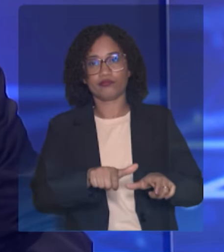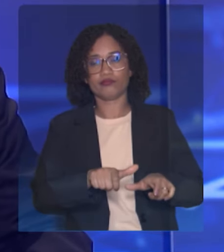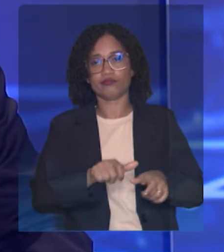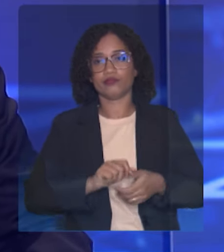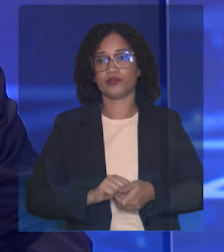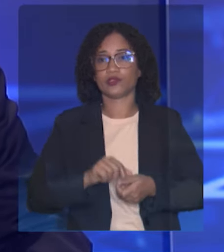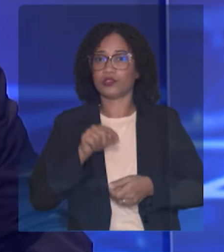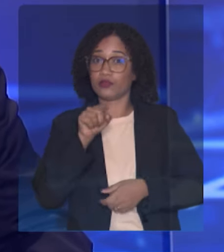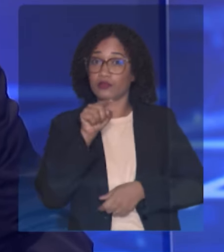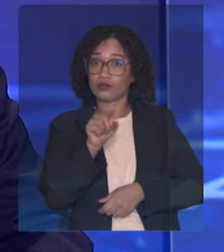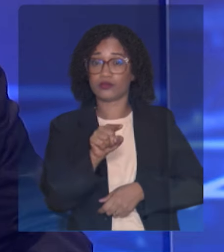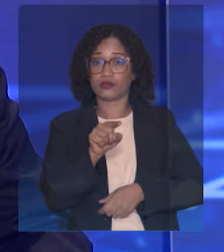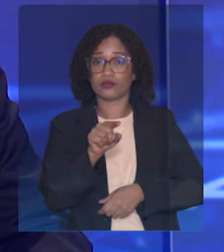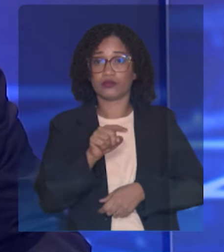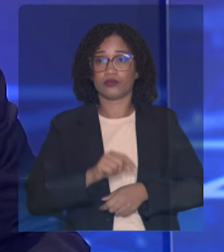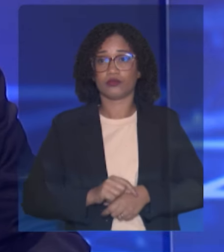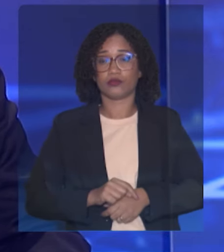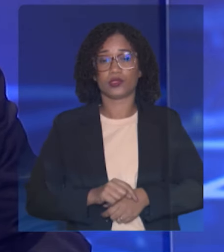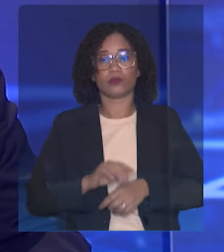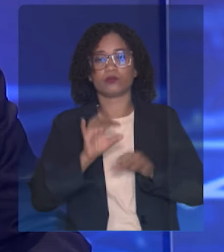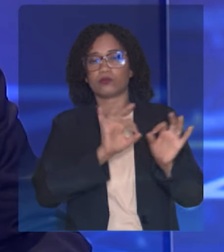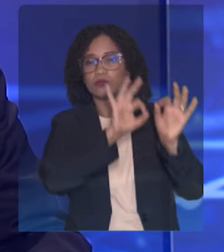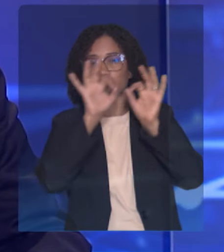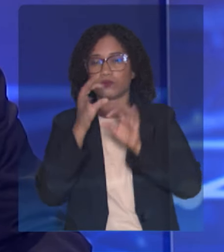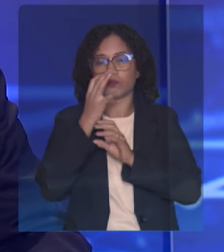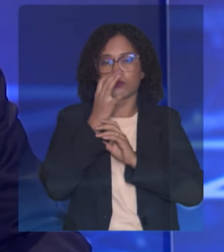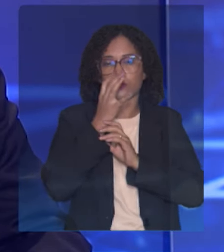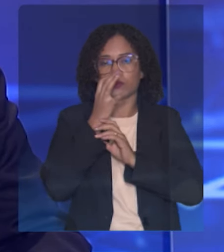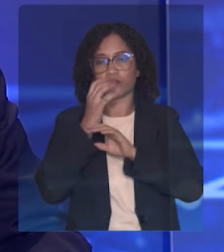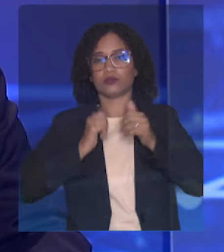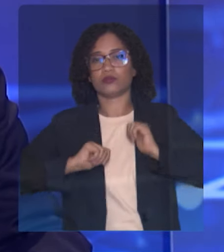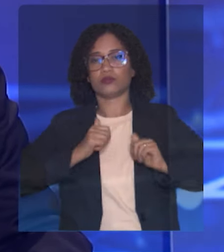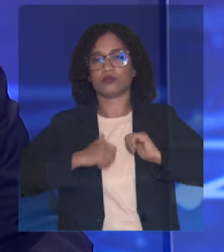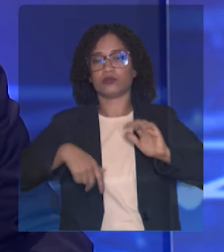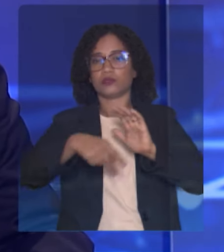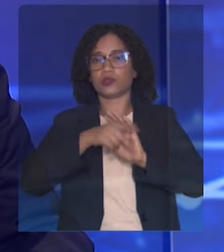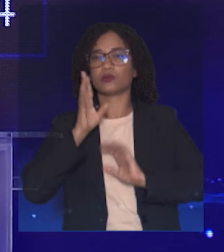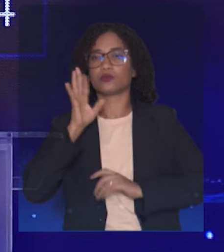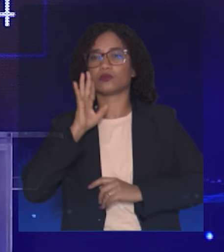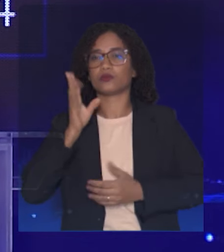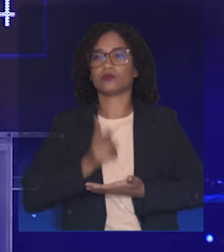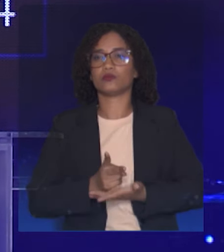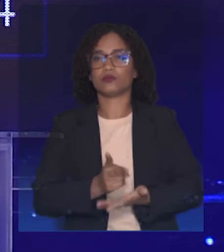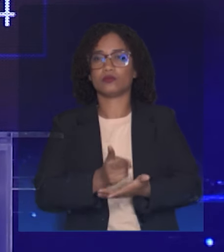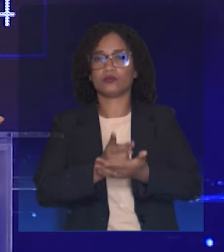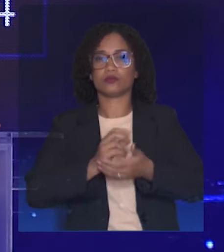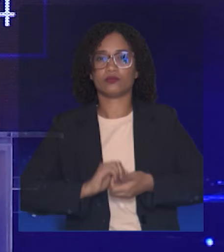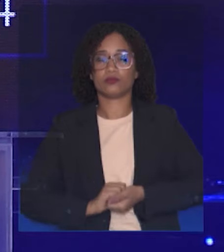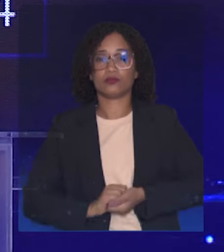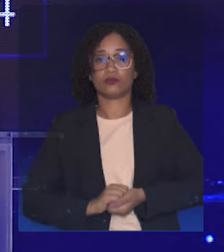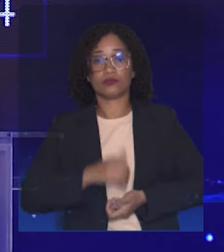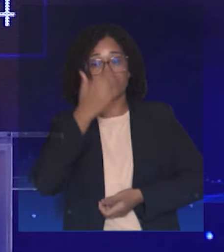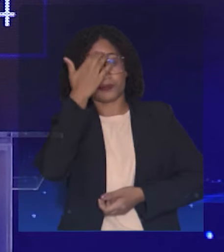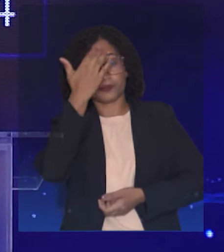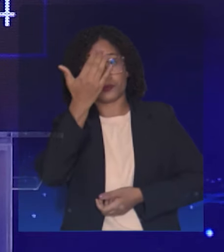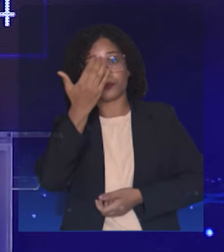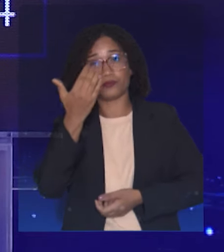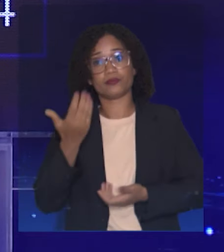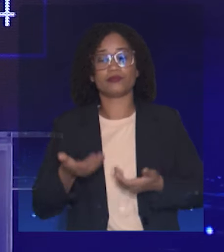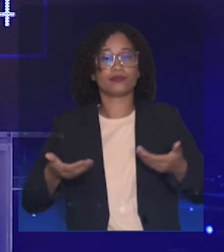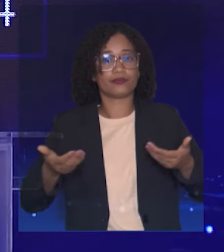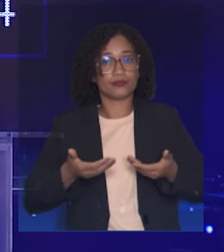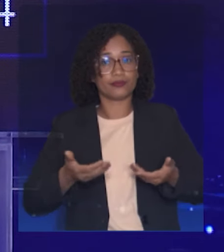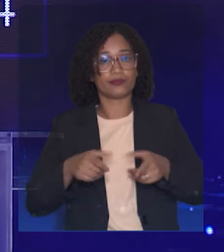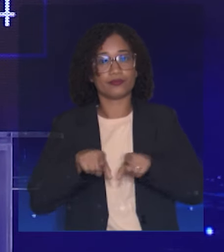acompanhando, a expectativa é de continuar sonhando. Obrigada, então, candidato. Vamos, sequência, ao candidato Bruno Reis, do União